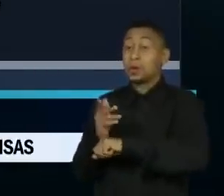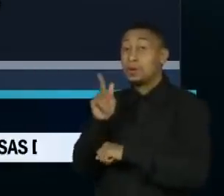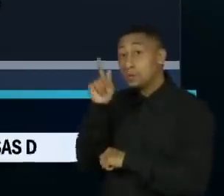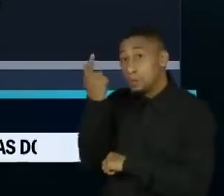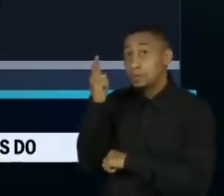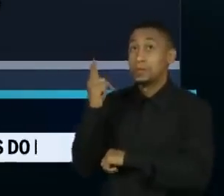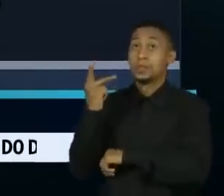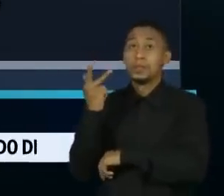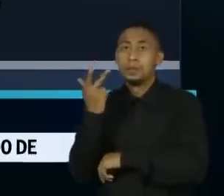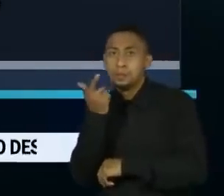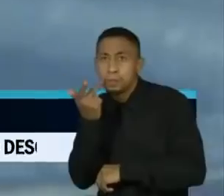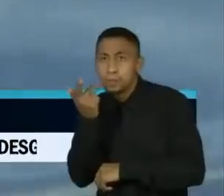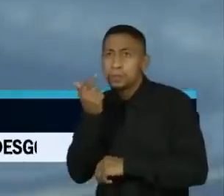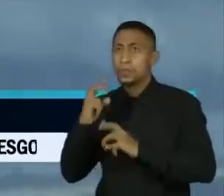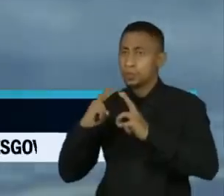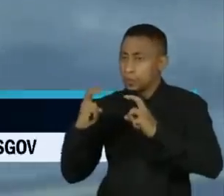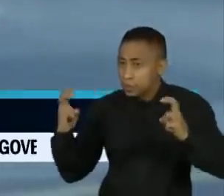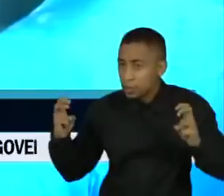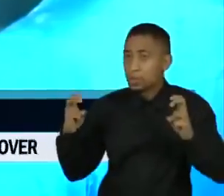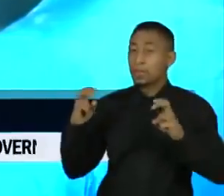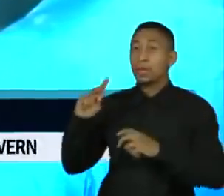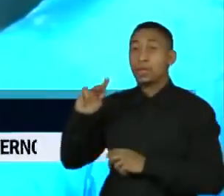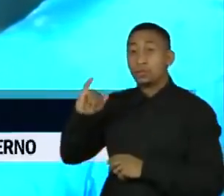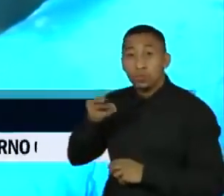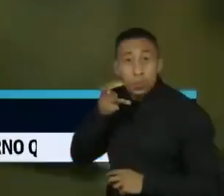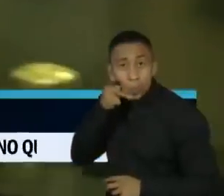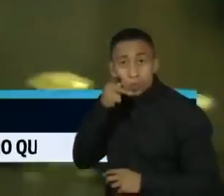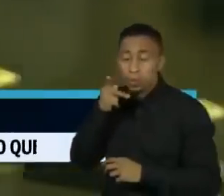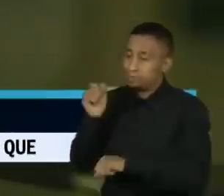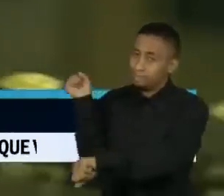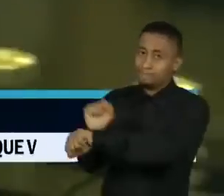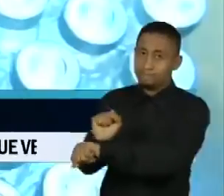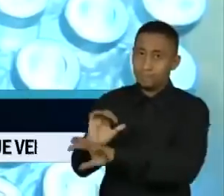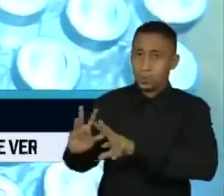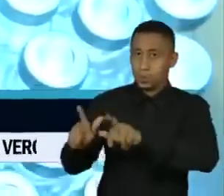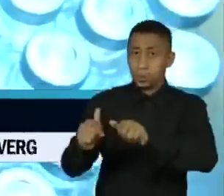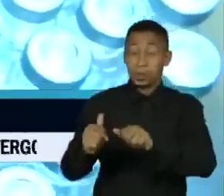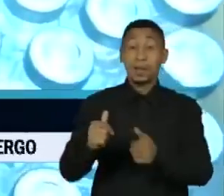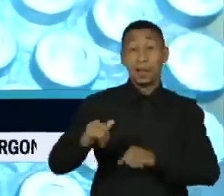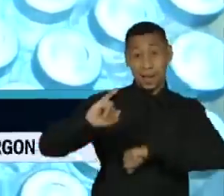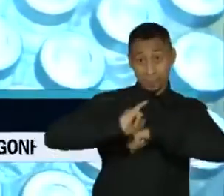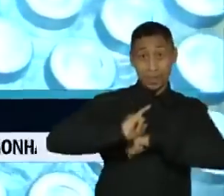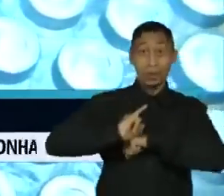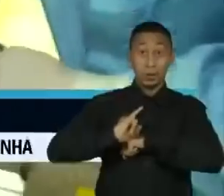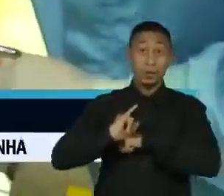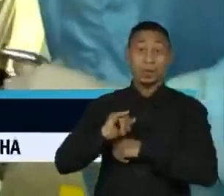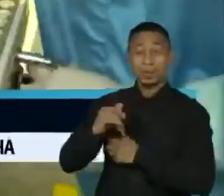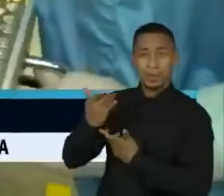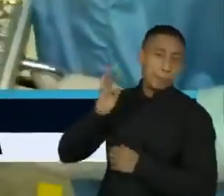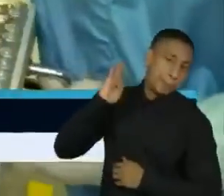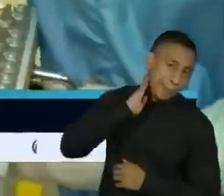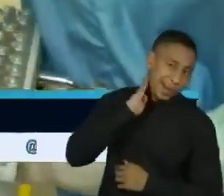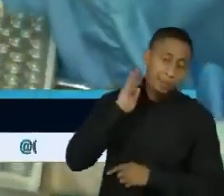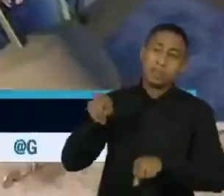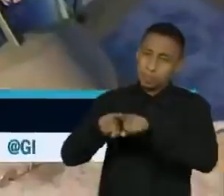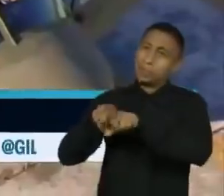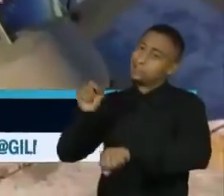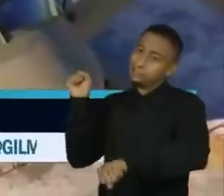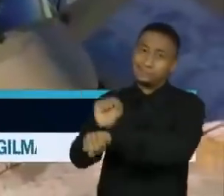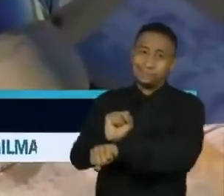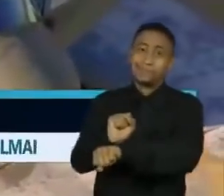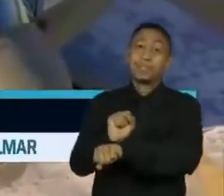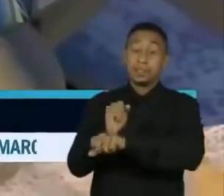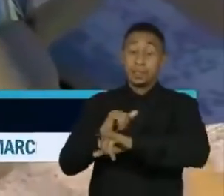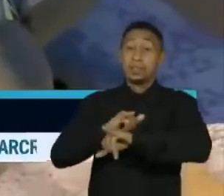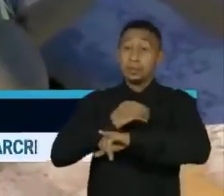Florianópolis e João Pessoa. Na capital paraibana, a segunda dose também foi paralisada. O Ministério da Saúde disse que